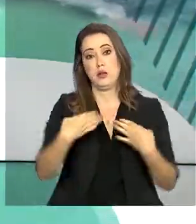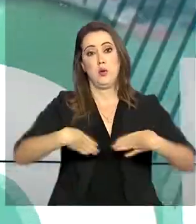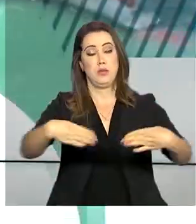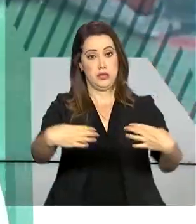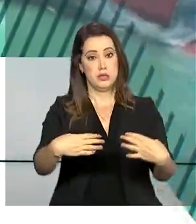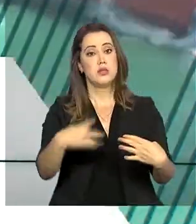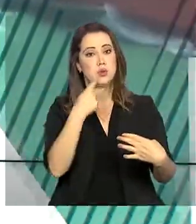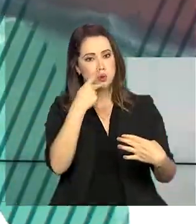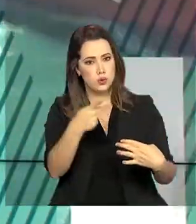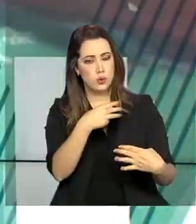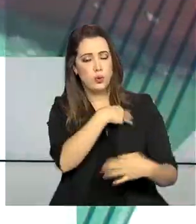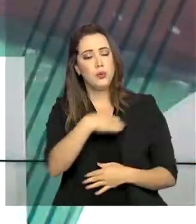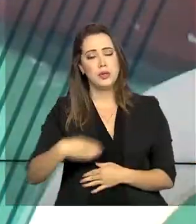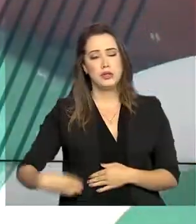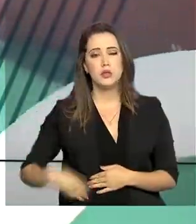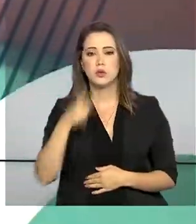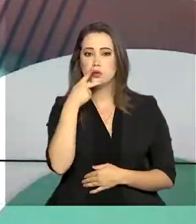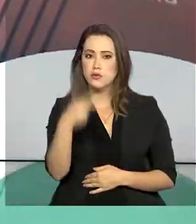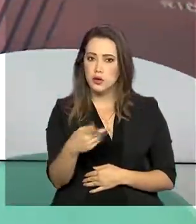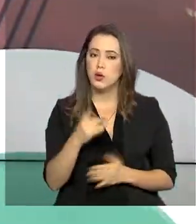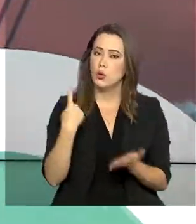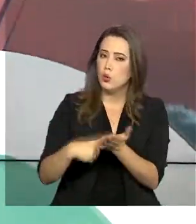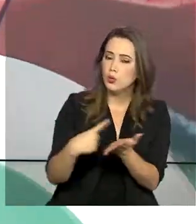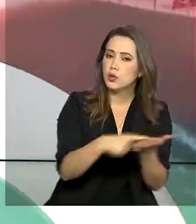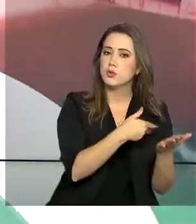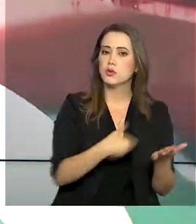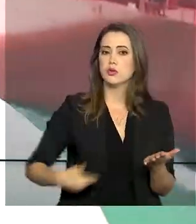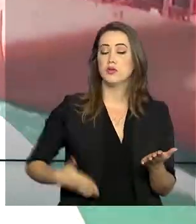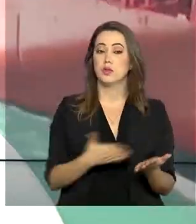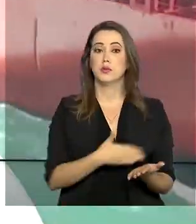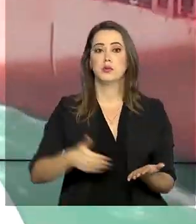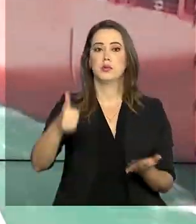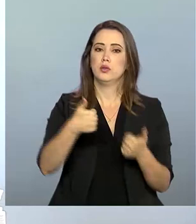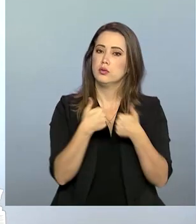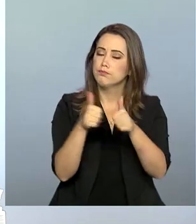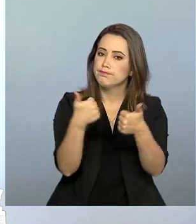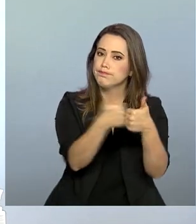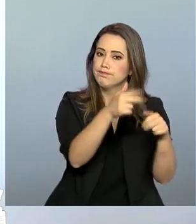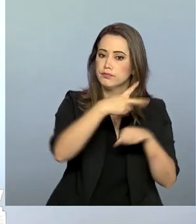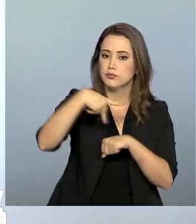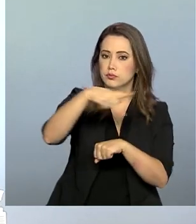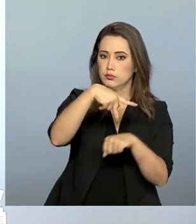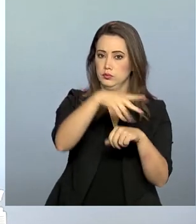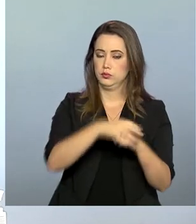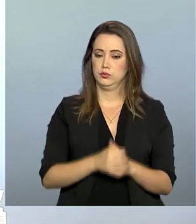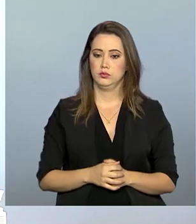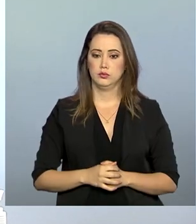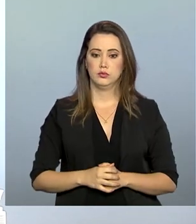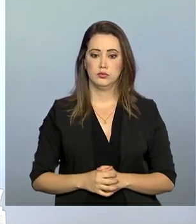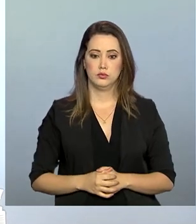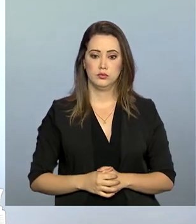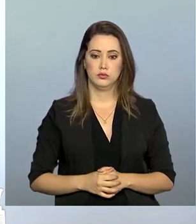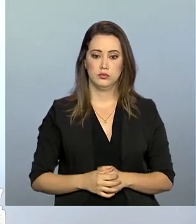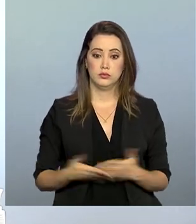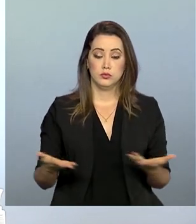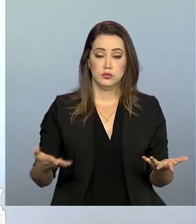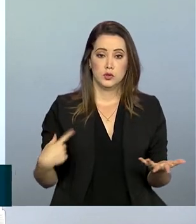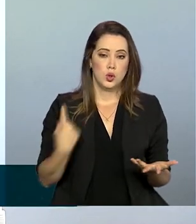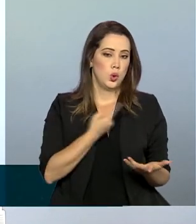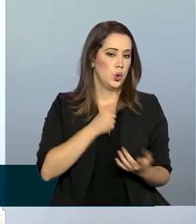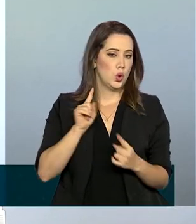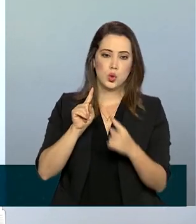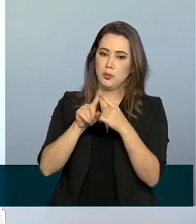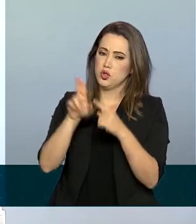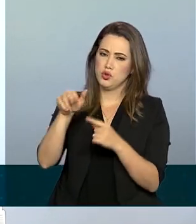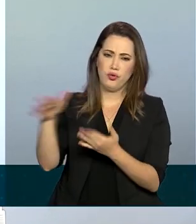o compromisso do governo para melhorar a logística do país. Na pandemia, vocês vão vender ativo. Nosso foco nunca